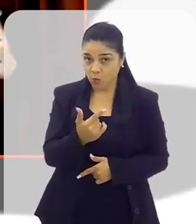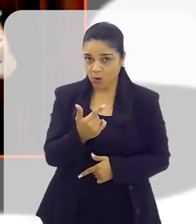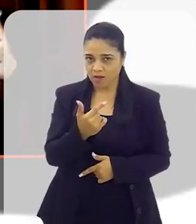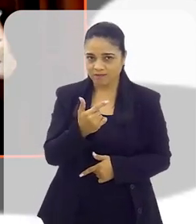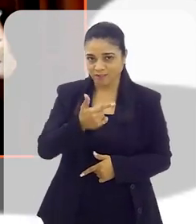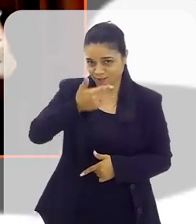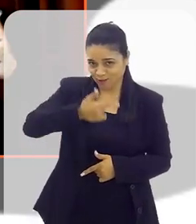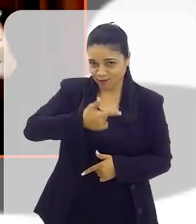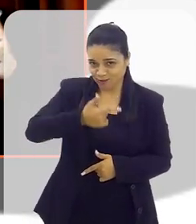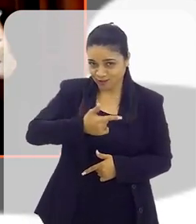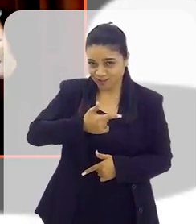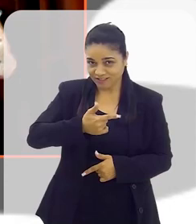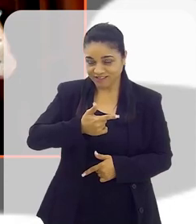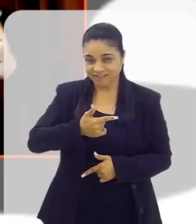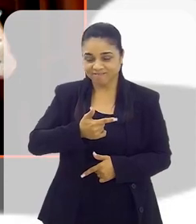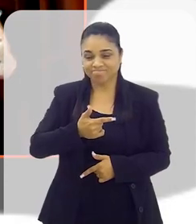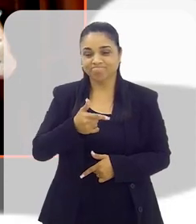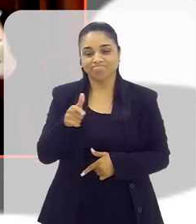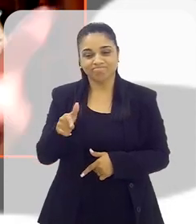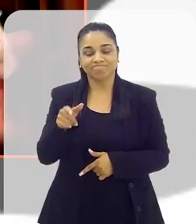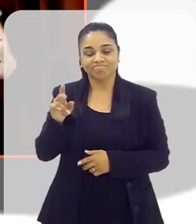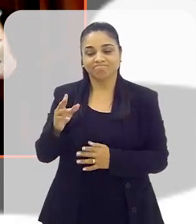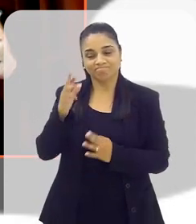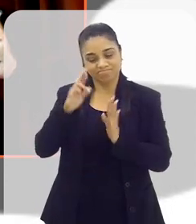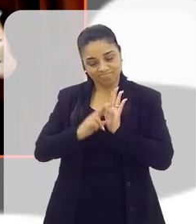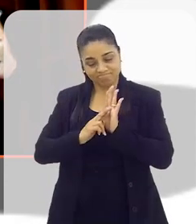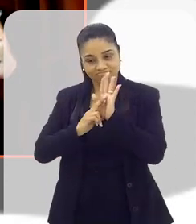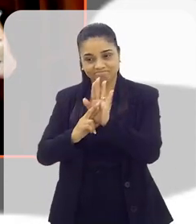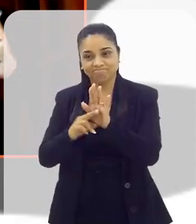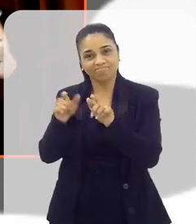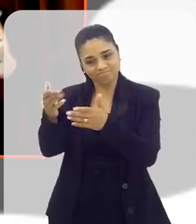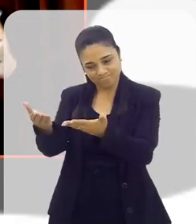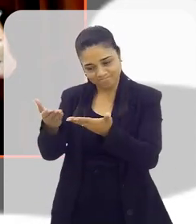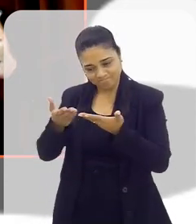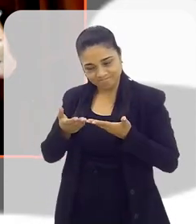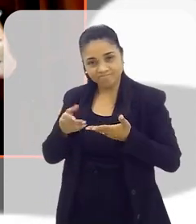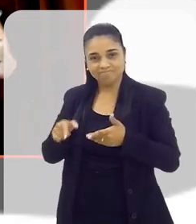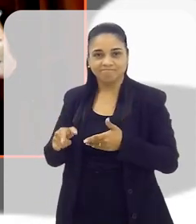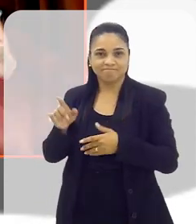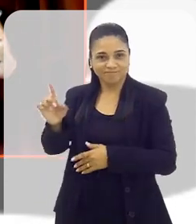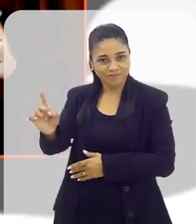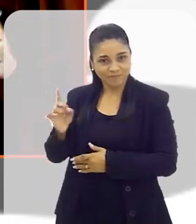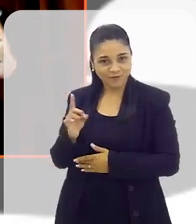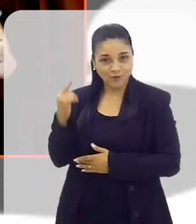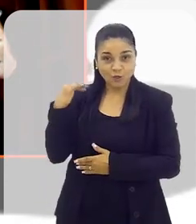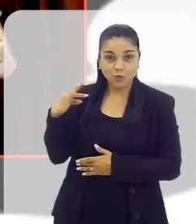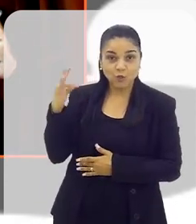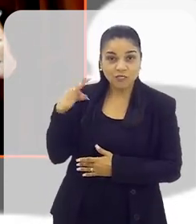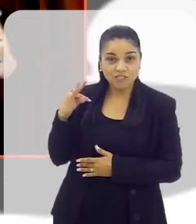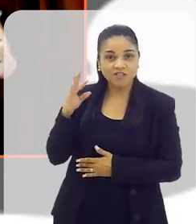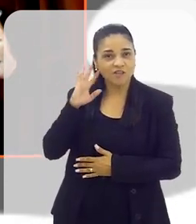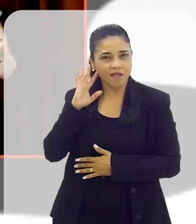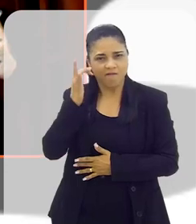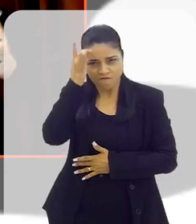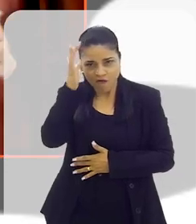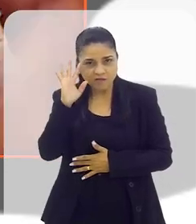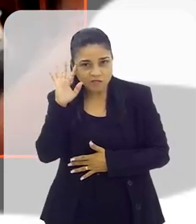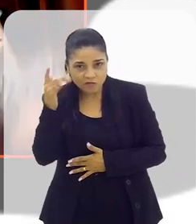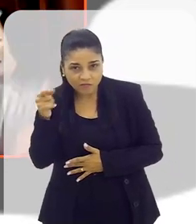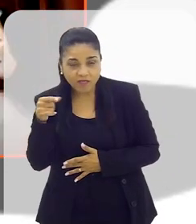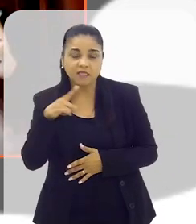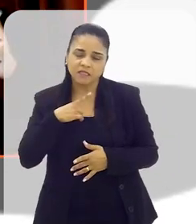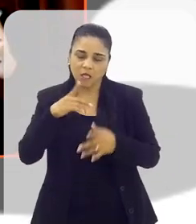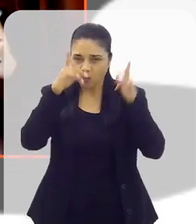dominasse idiomas, ele seria, efetivamente, esse anfitrião. É fácil resolver isso? É. Nós temos aqui o